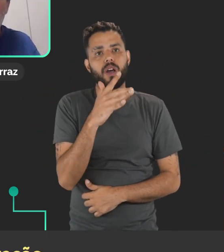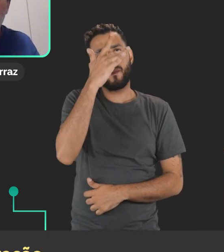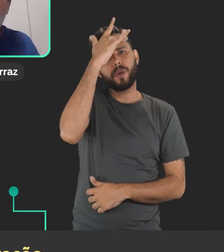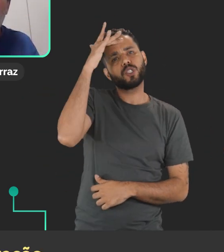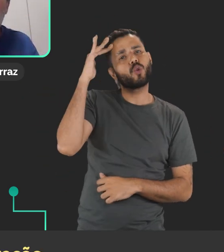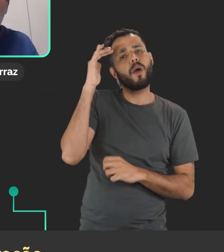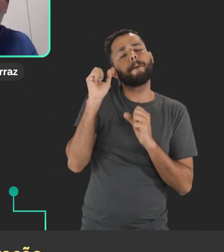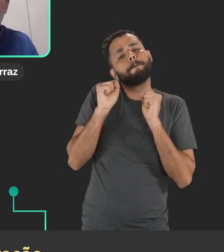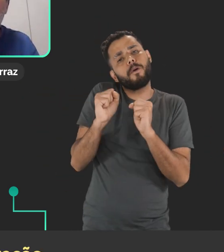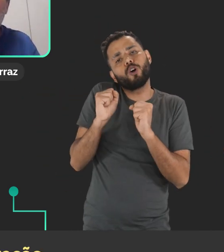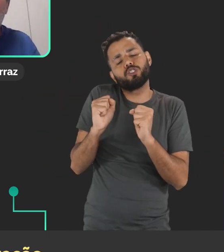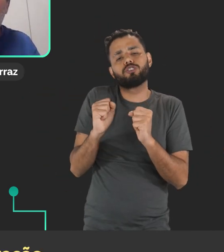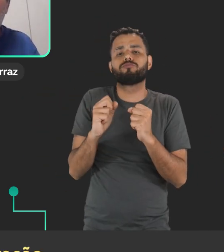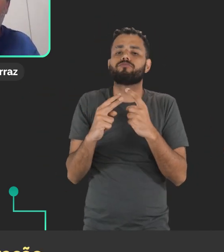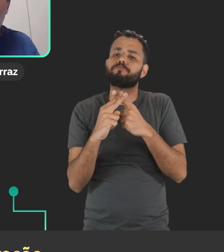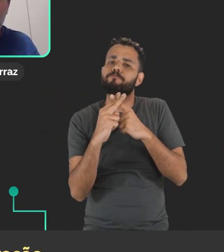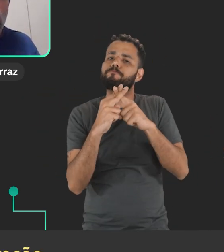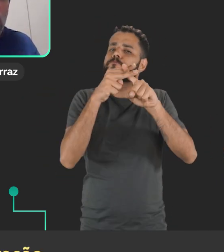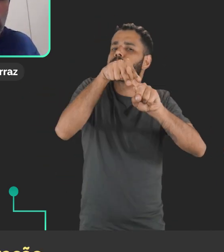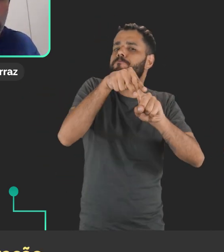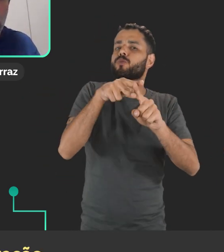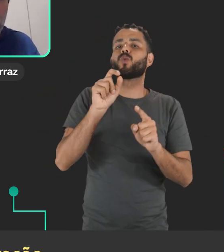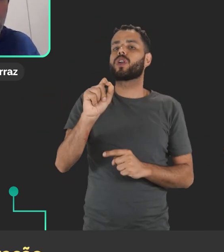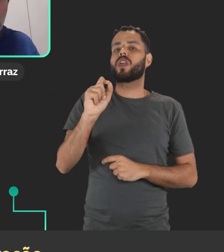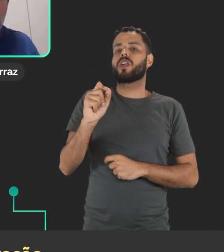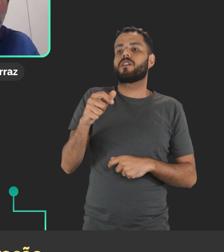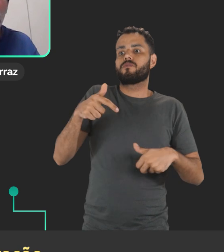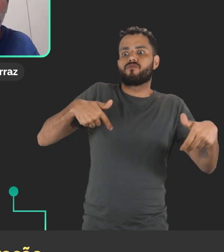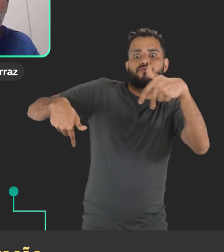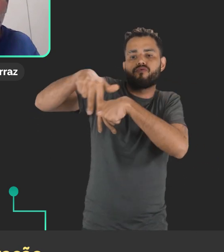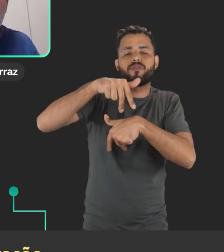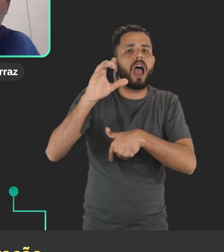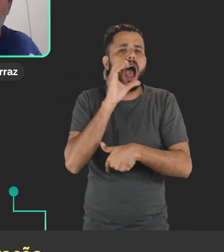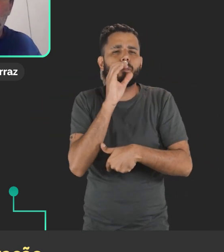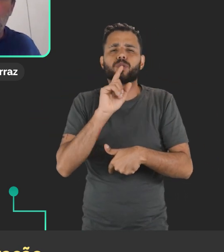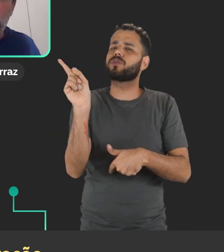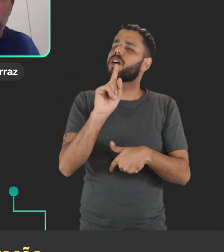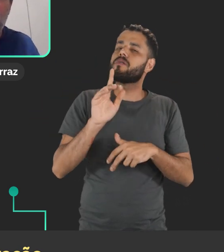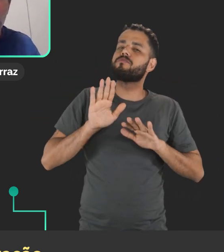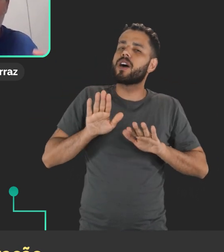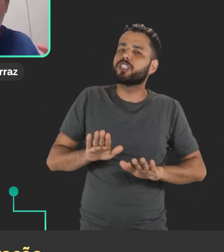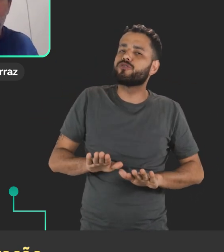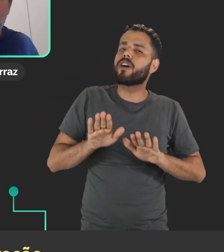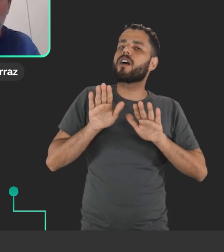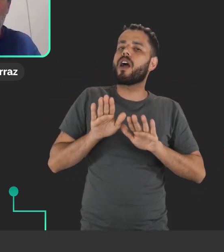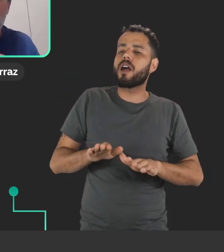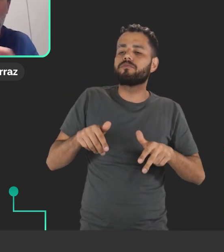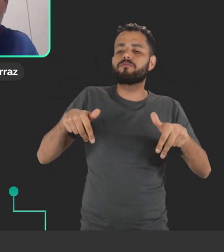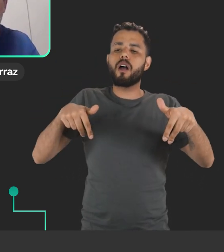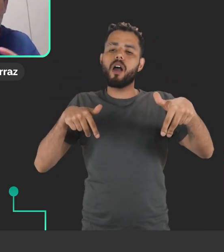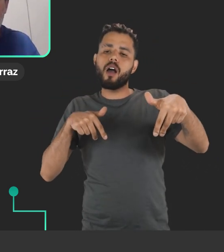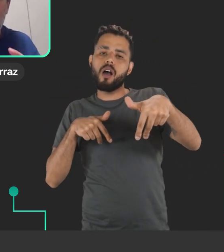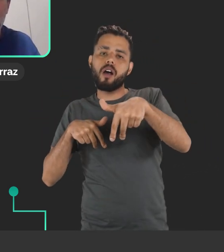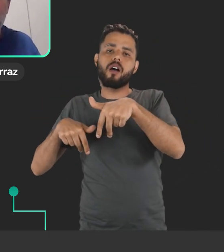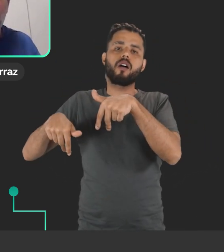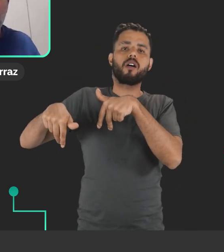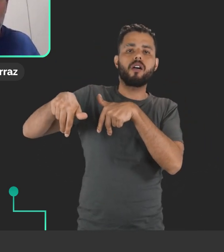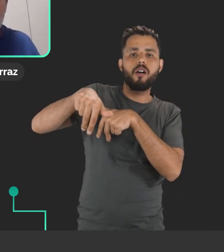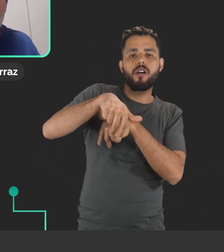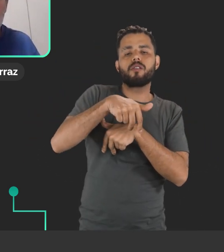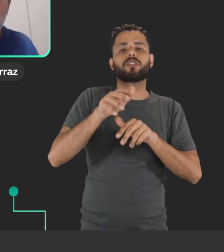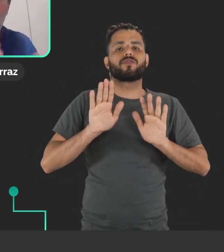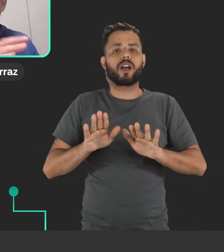rápidos, usuário pode fazer alguma configuração que ele consiga reduzir essa necessidade de determinadas